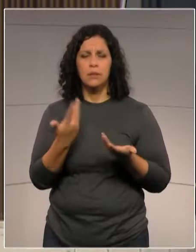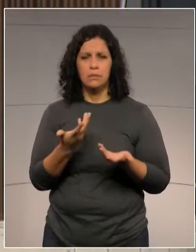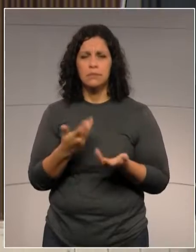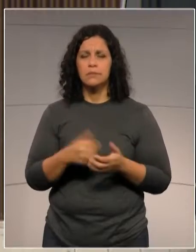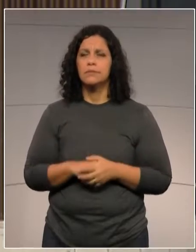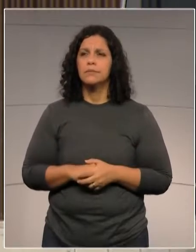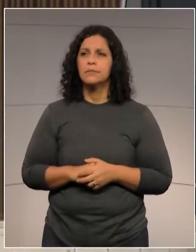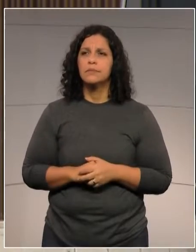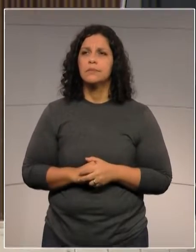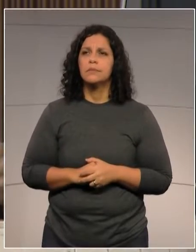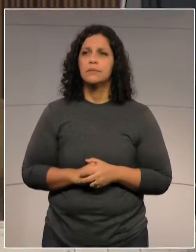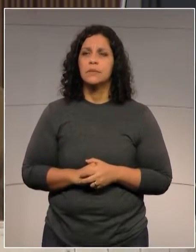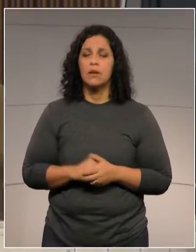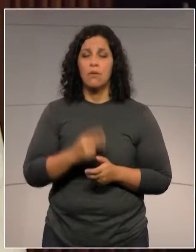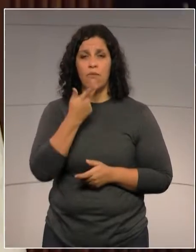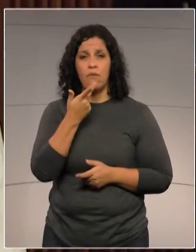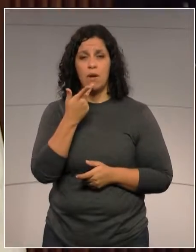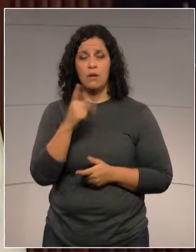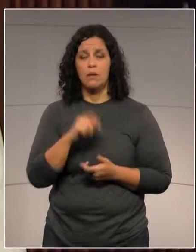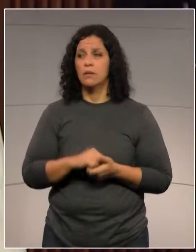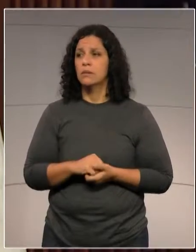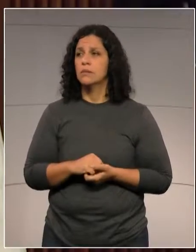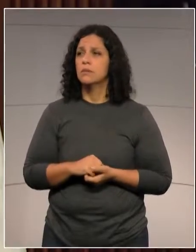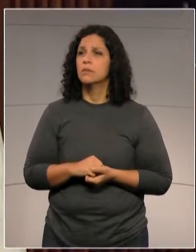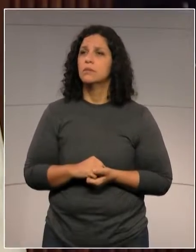eu quero falar aqui,